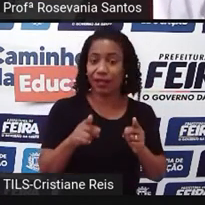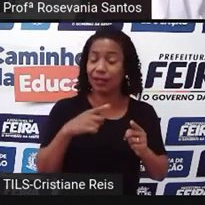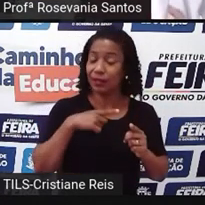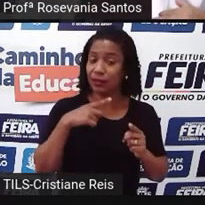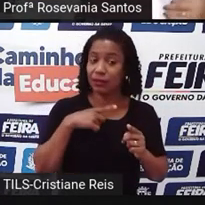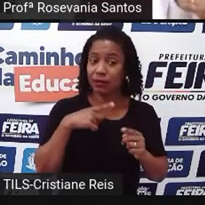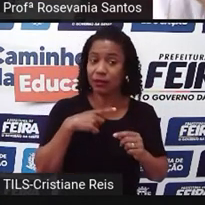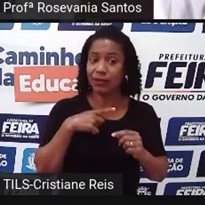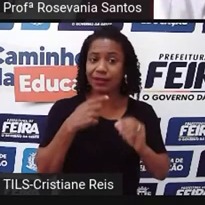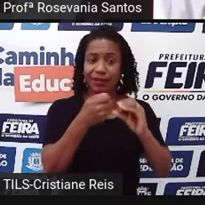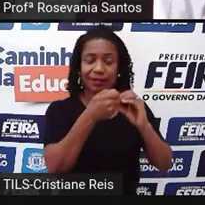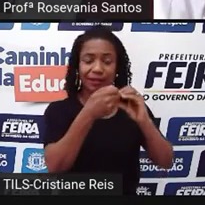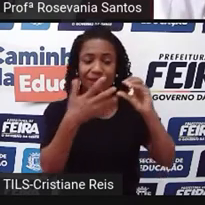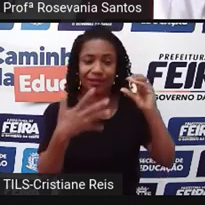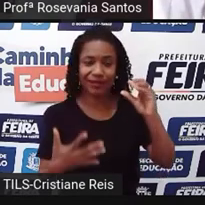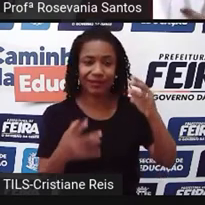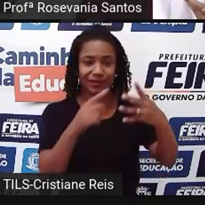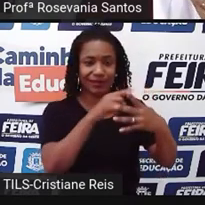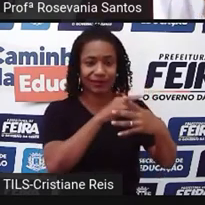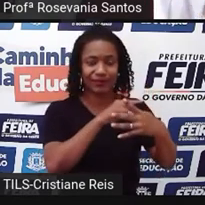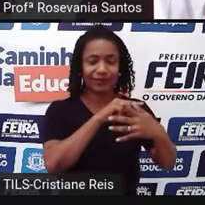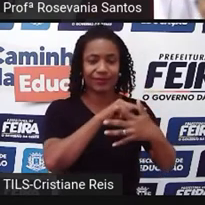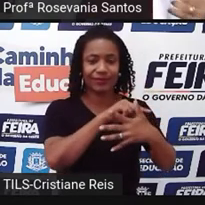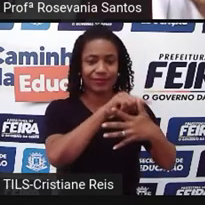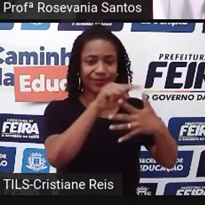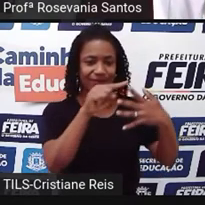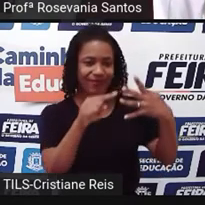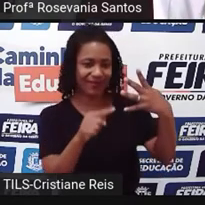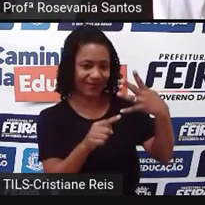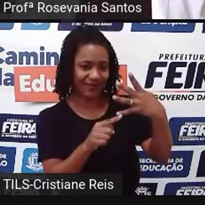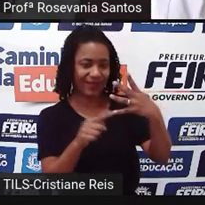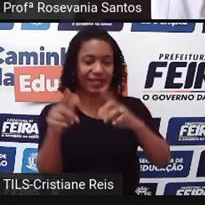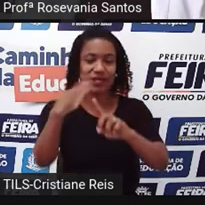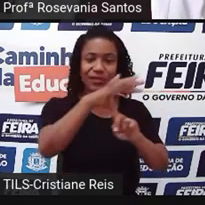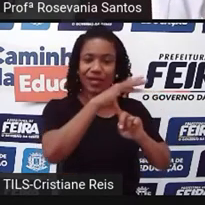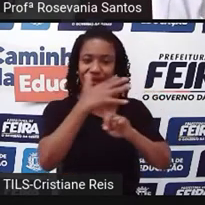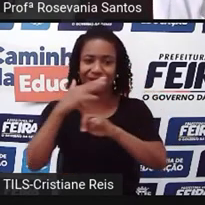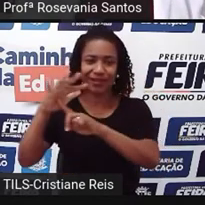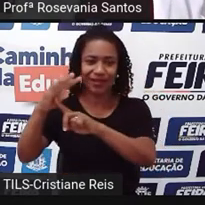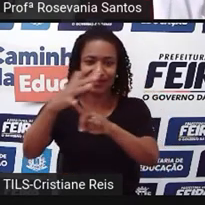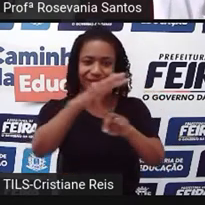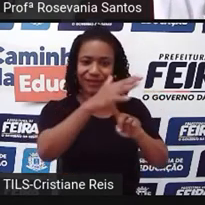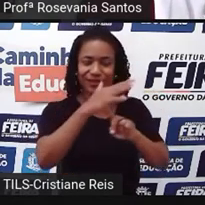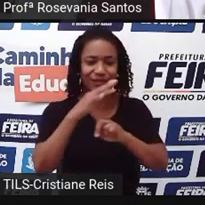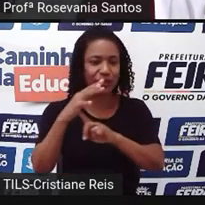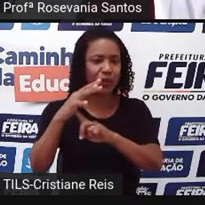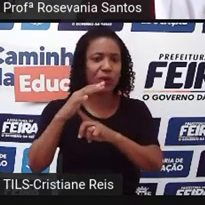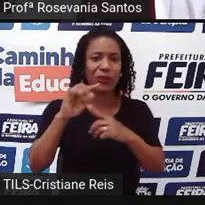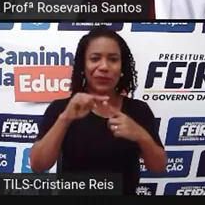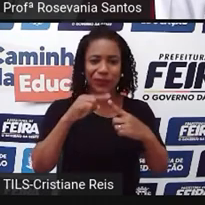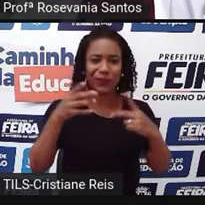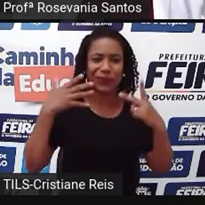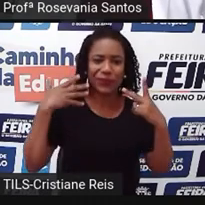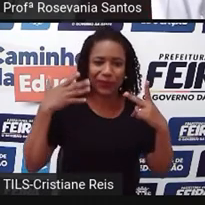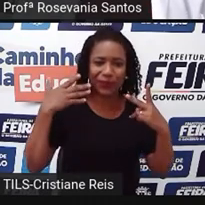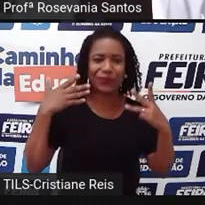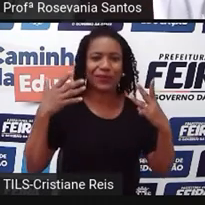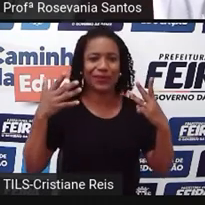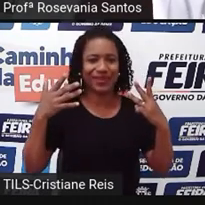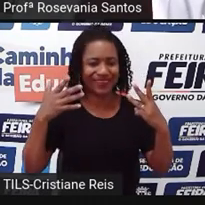característica das quatro estações do ano bem mais definidas, e a gente tem também